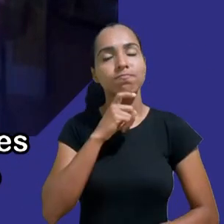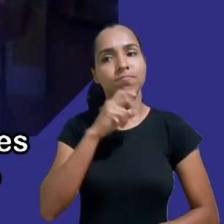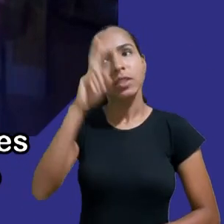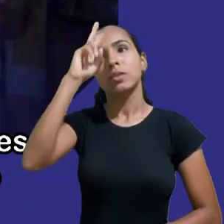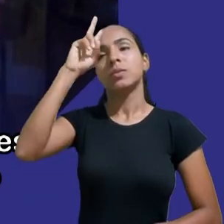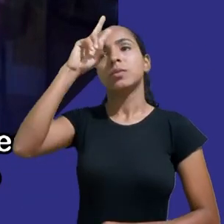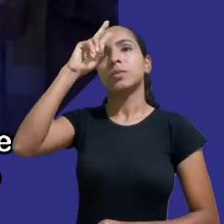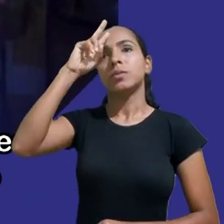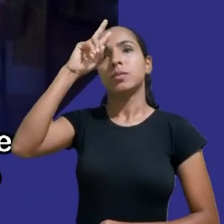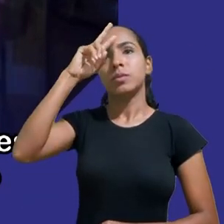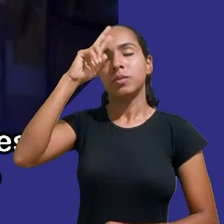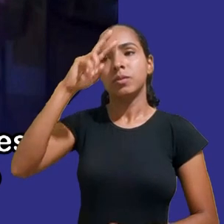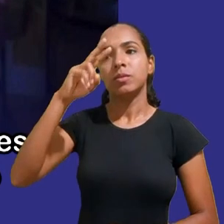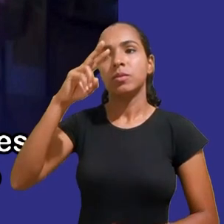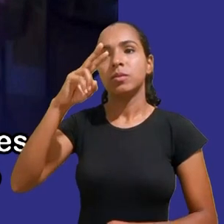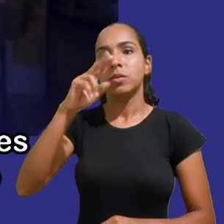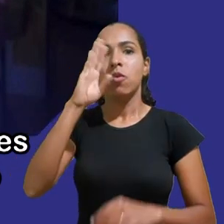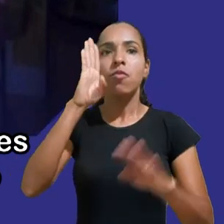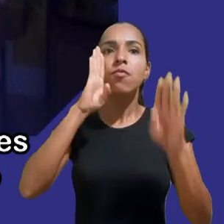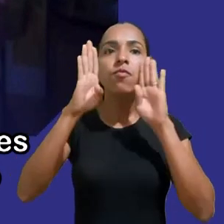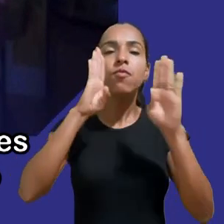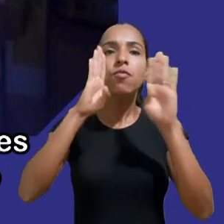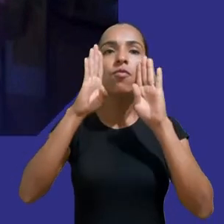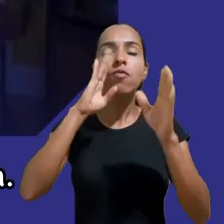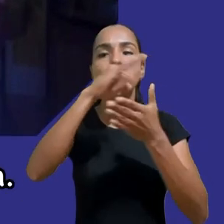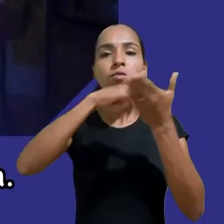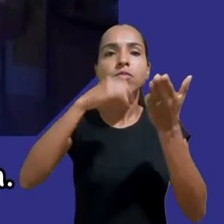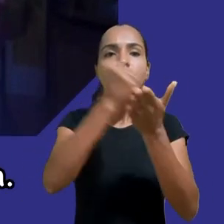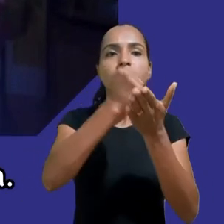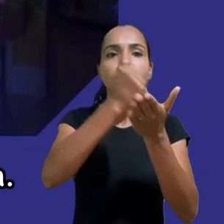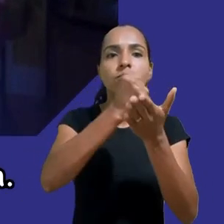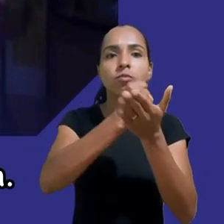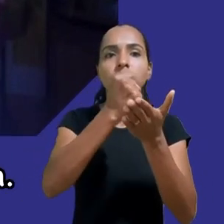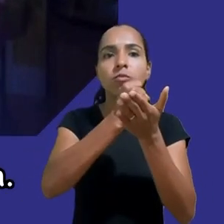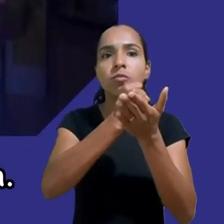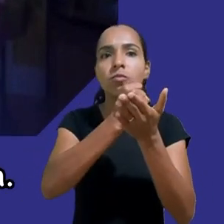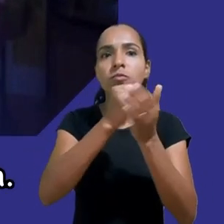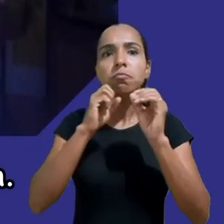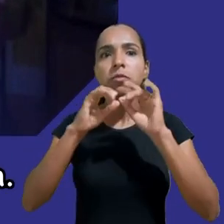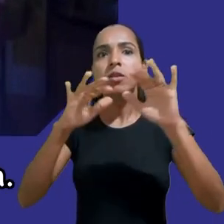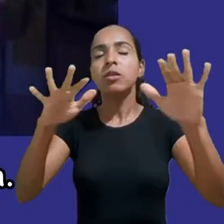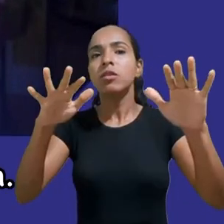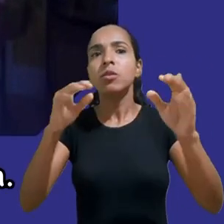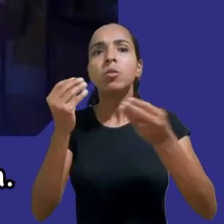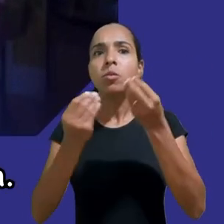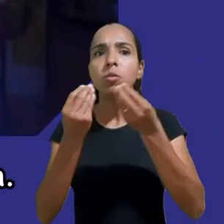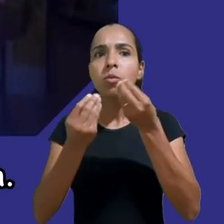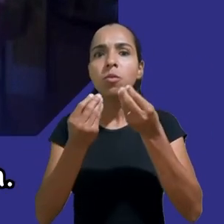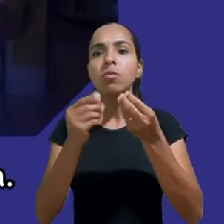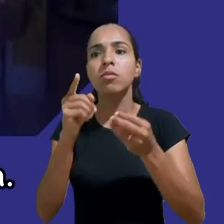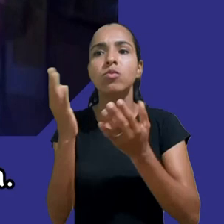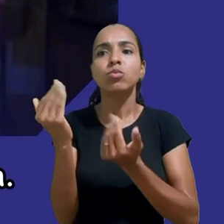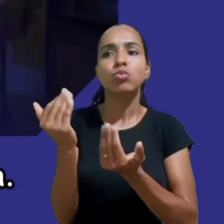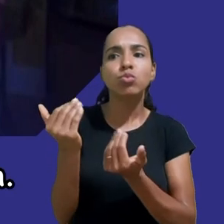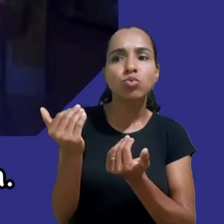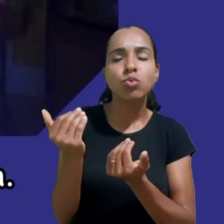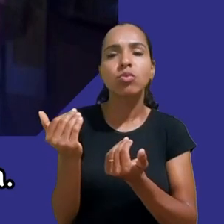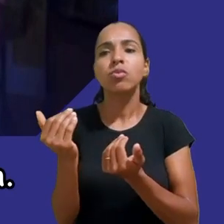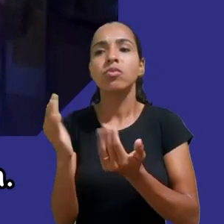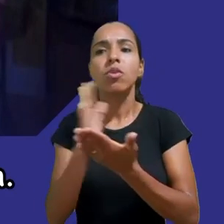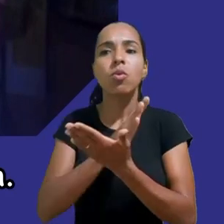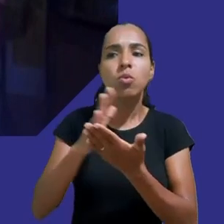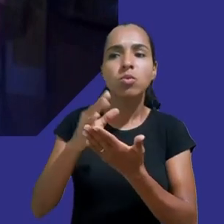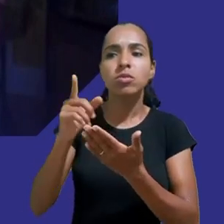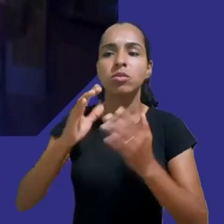em que comunicavam aos anunciantes que poderiam direcionar conteúdo aos adolescentes nos momentos de baixa autoestima ou